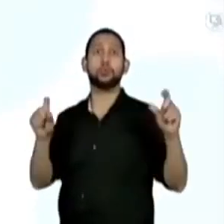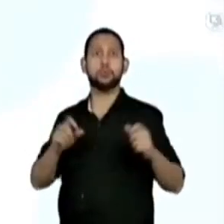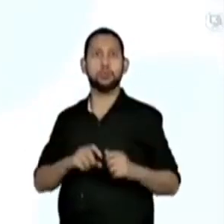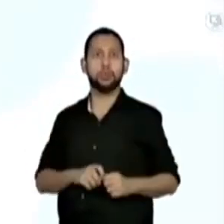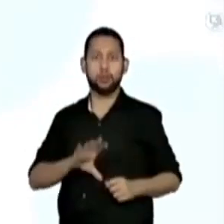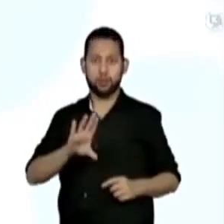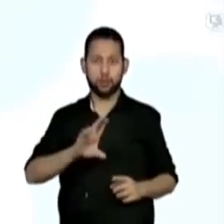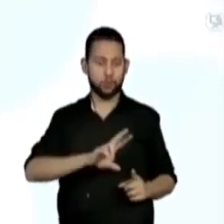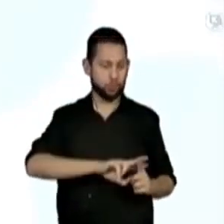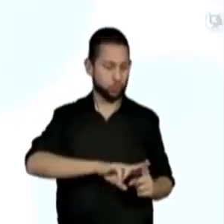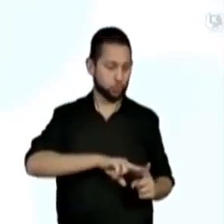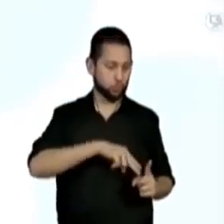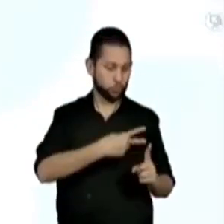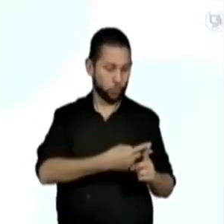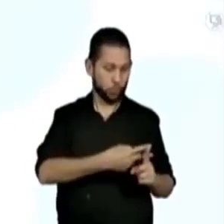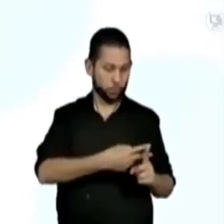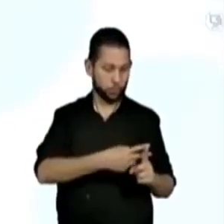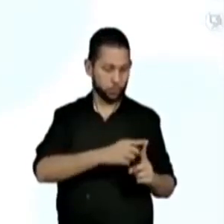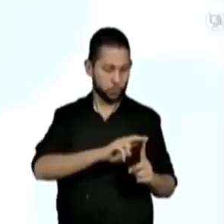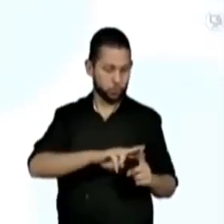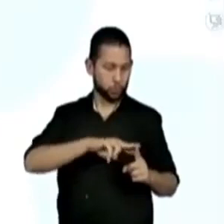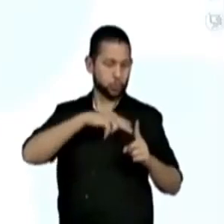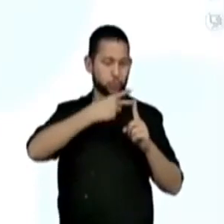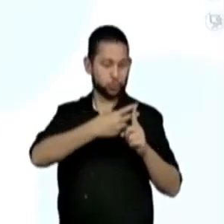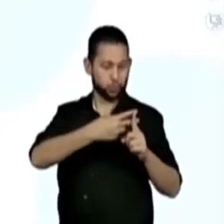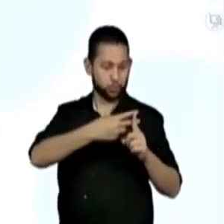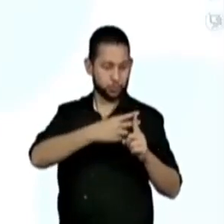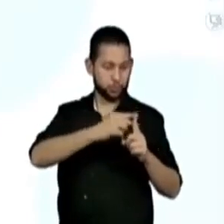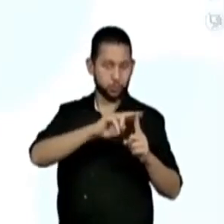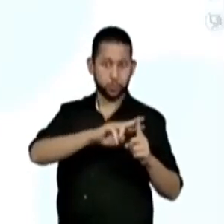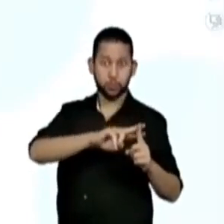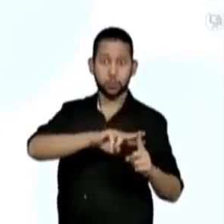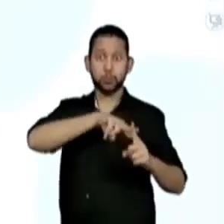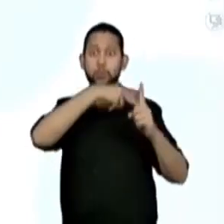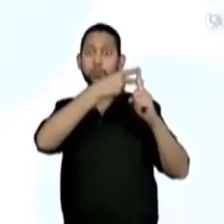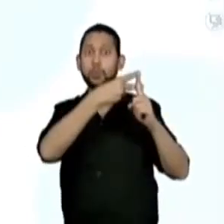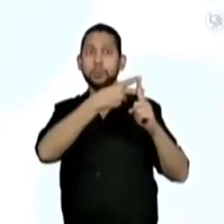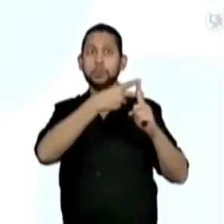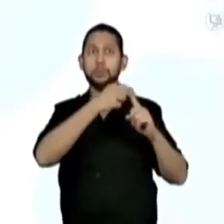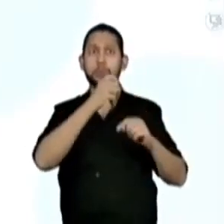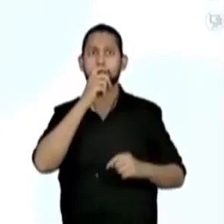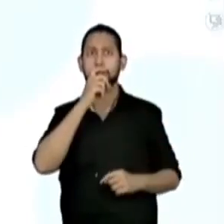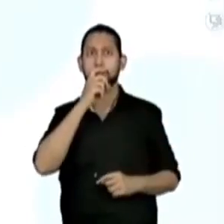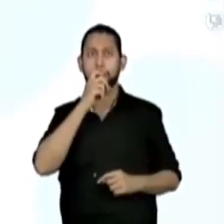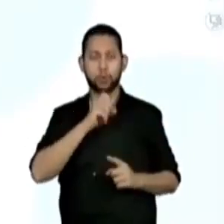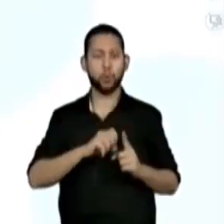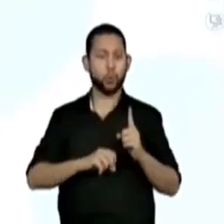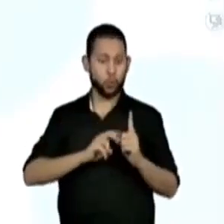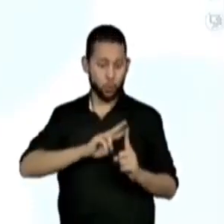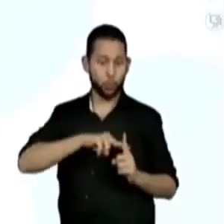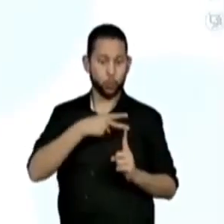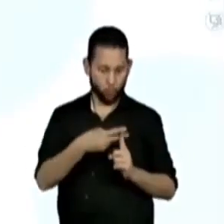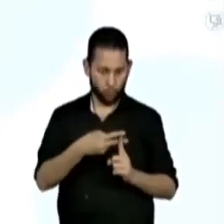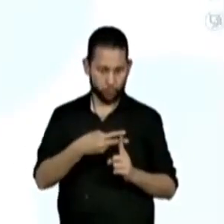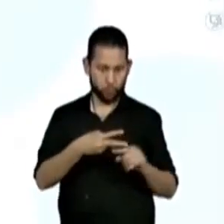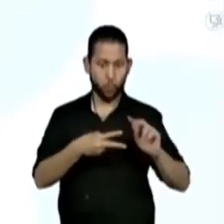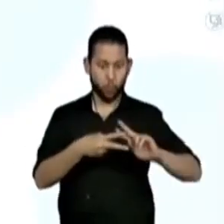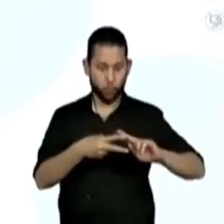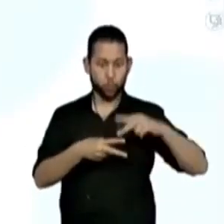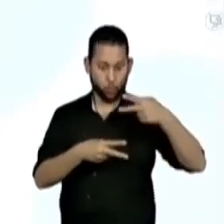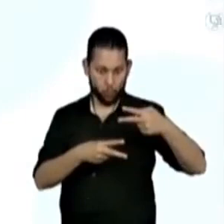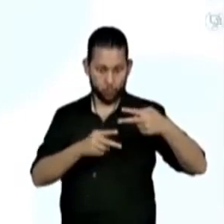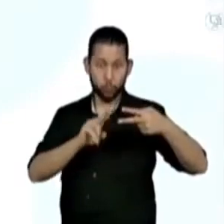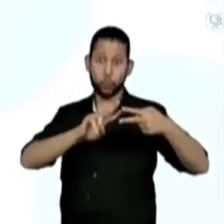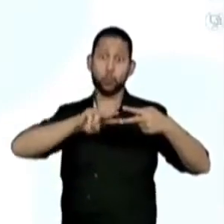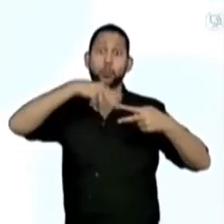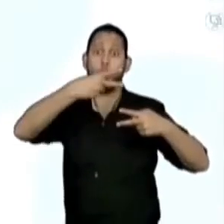galera. O dobro do dobro do dobro. Professora, mal entendi o